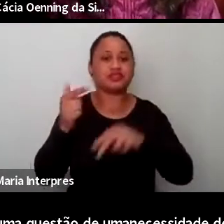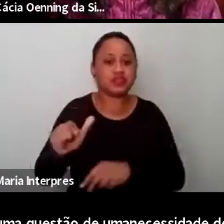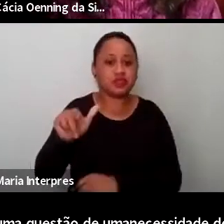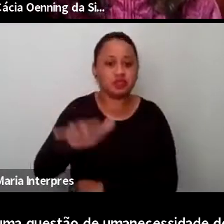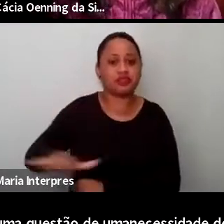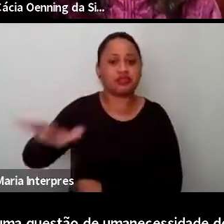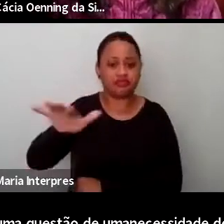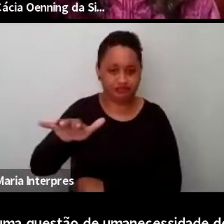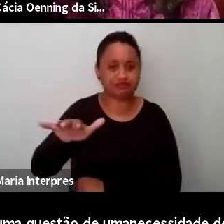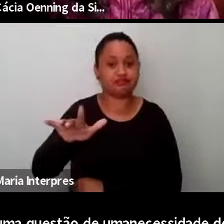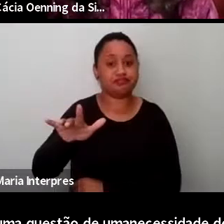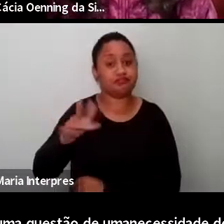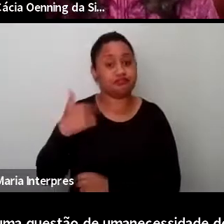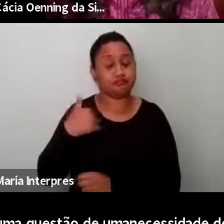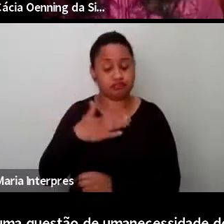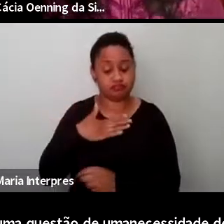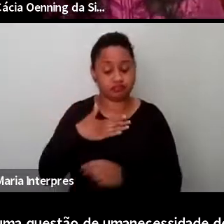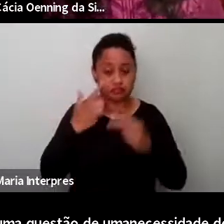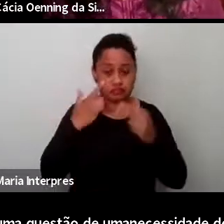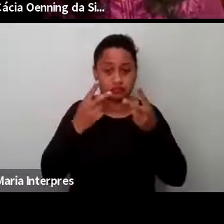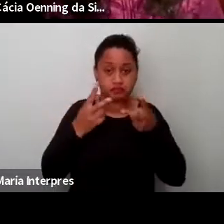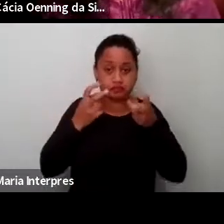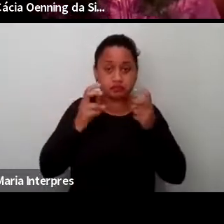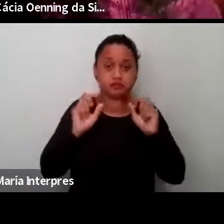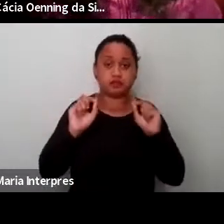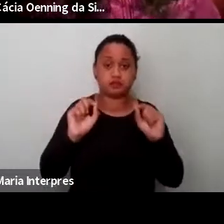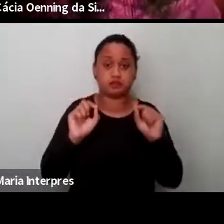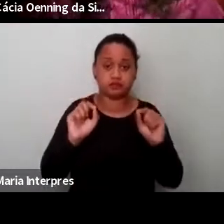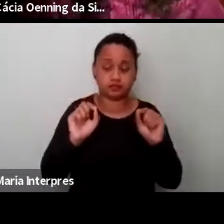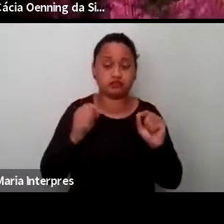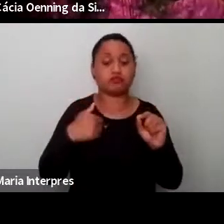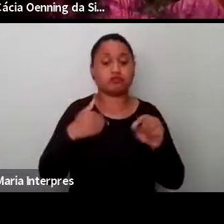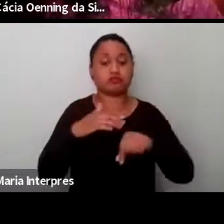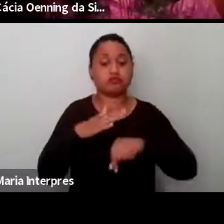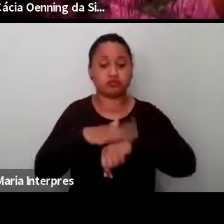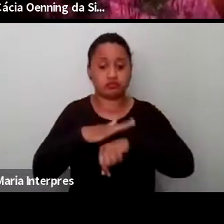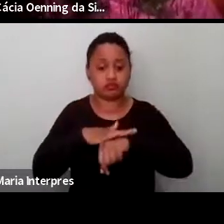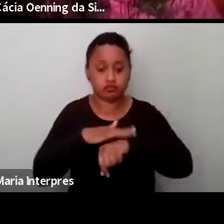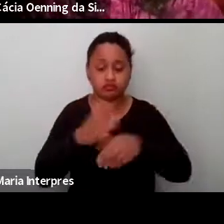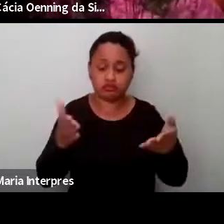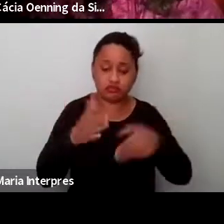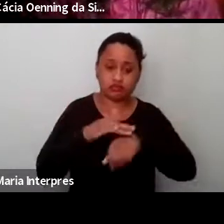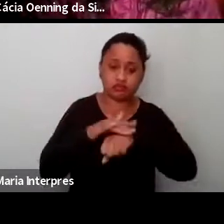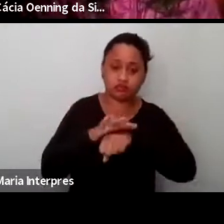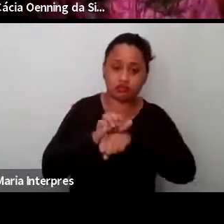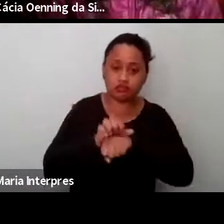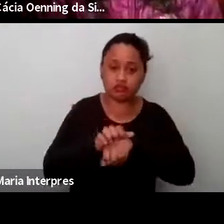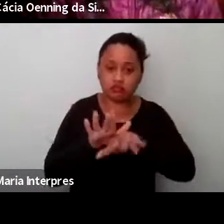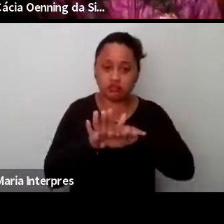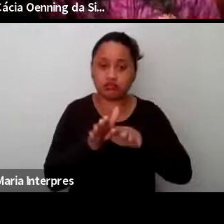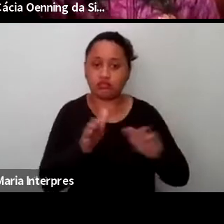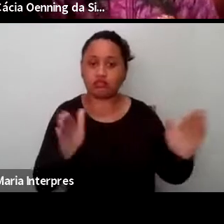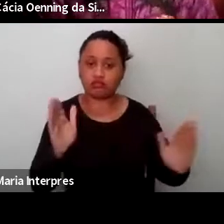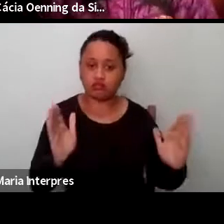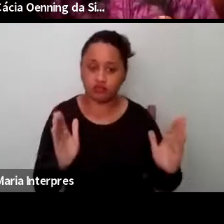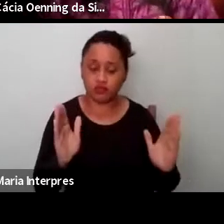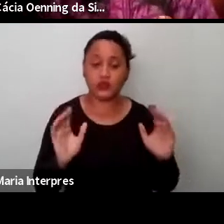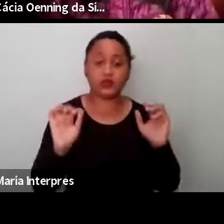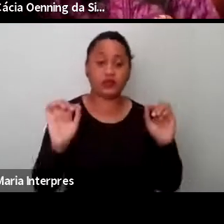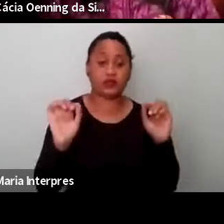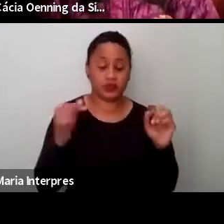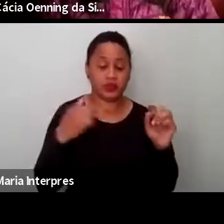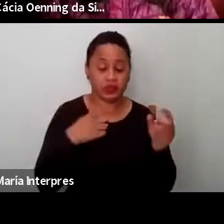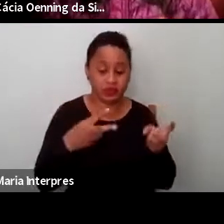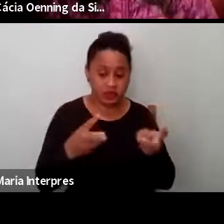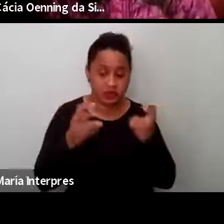vejo... Nesse momento de pandemia eu vi um pouco a